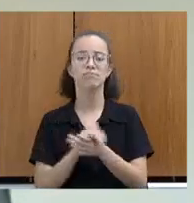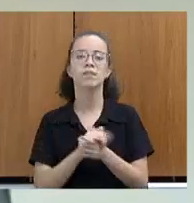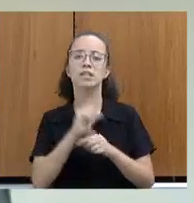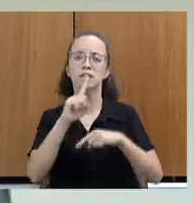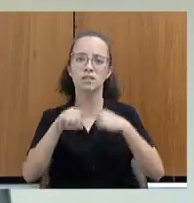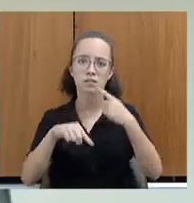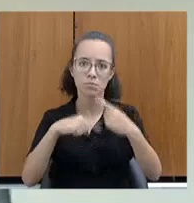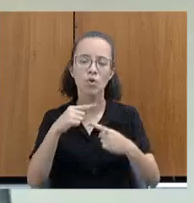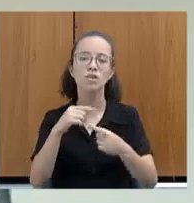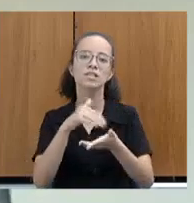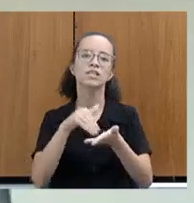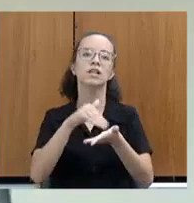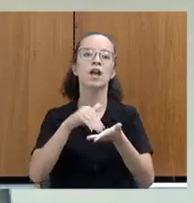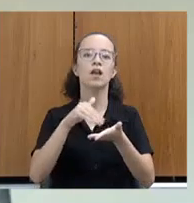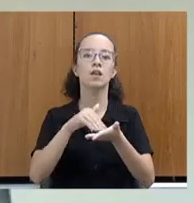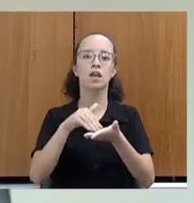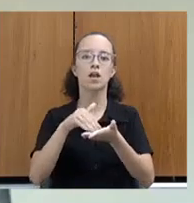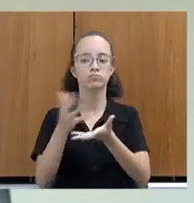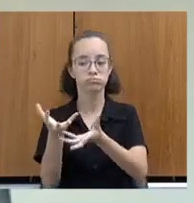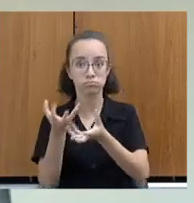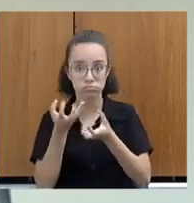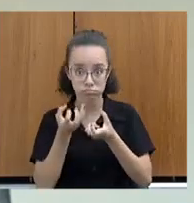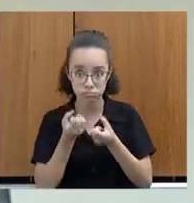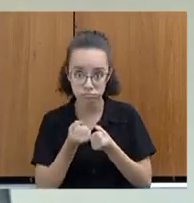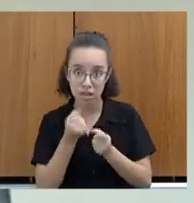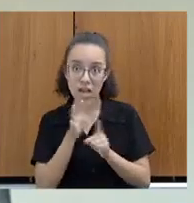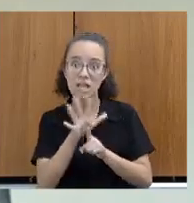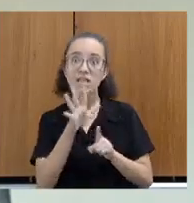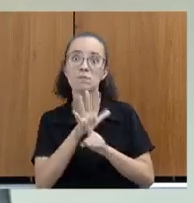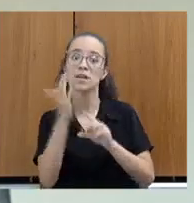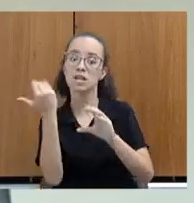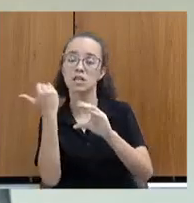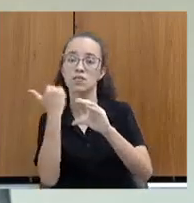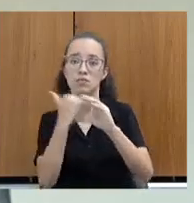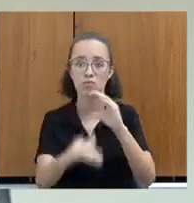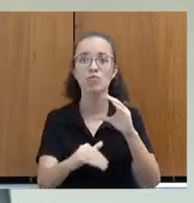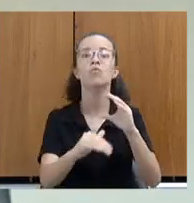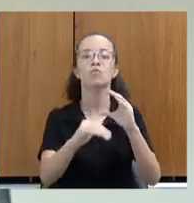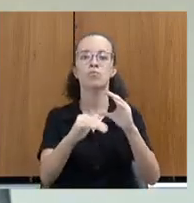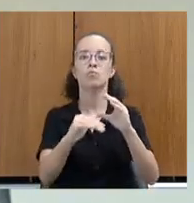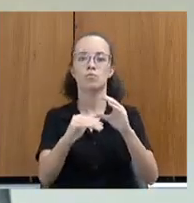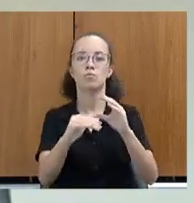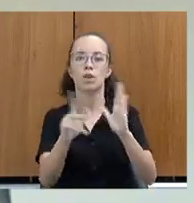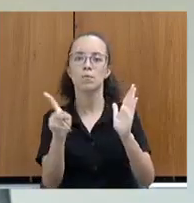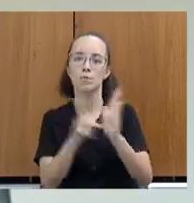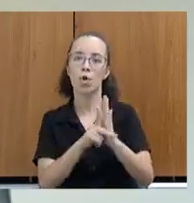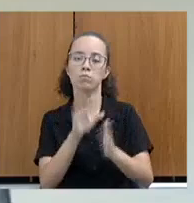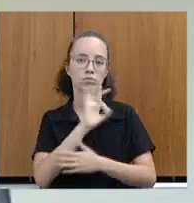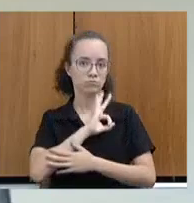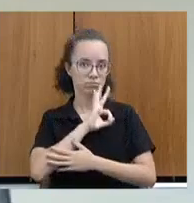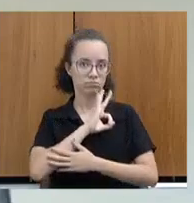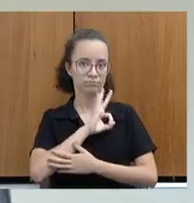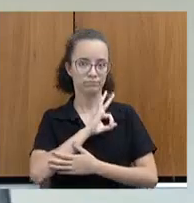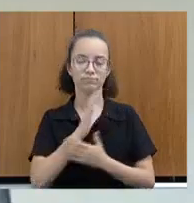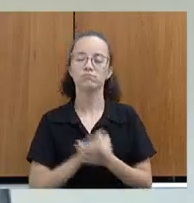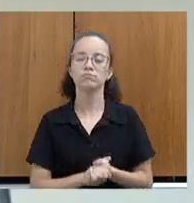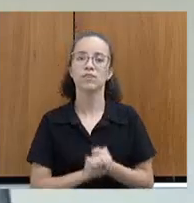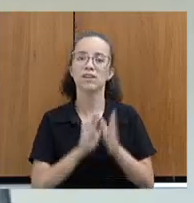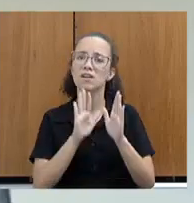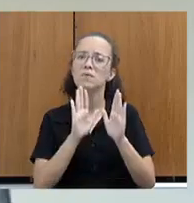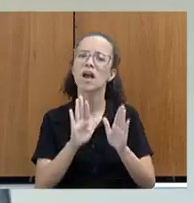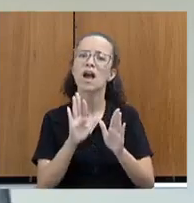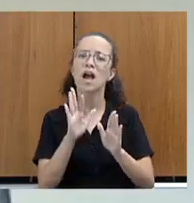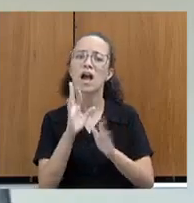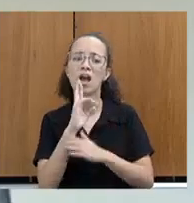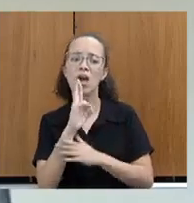Posteriormente, a Secretaria teria encaminhado a demanda para as forças de segurança do Estado, da Polícia Militar. Uma das escoltas